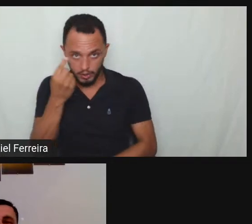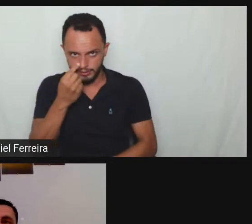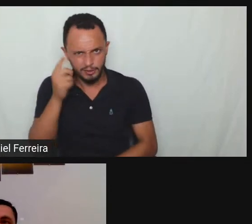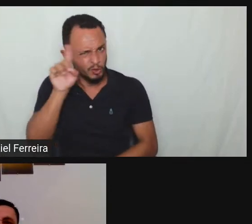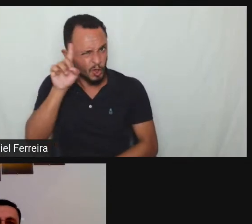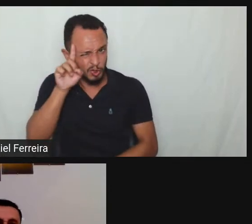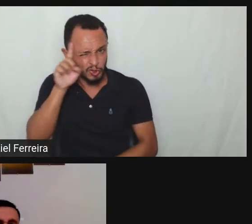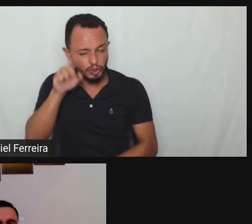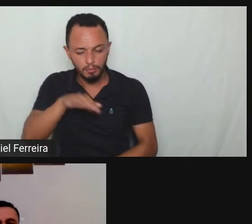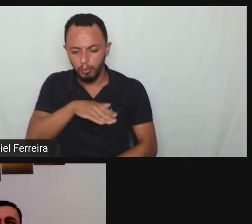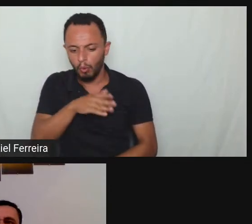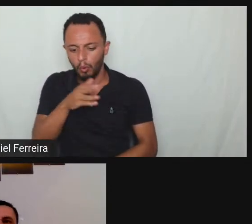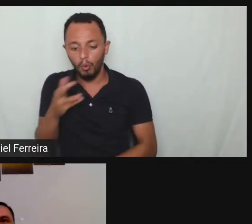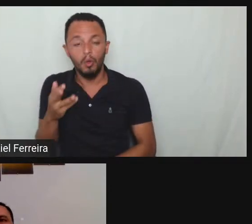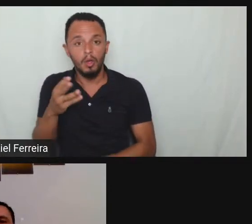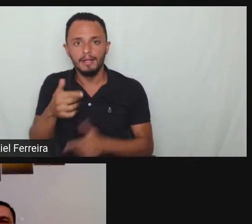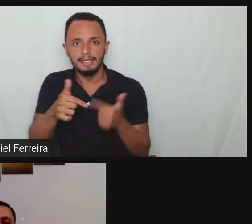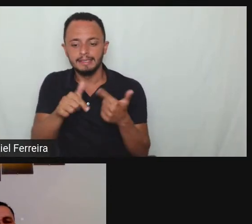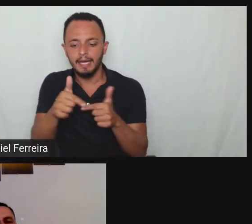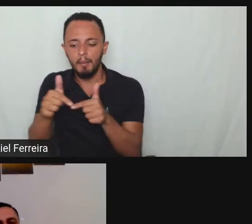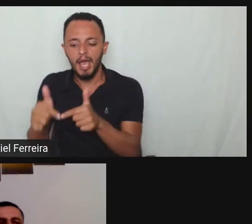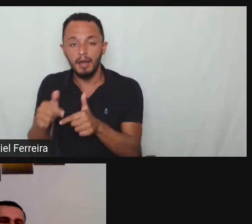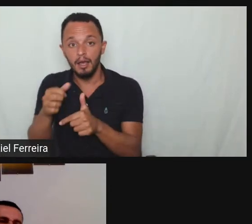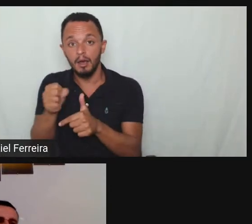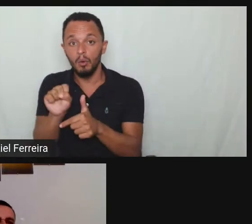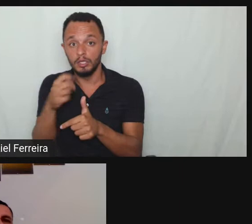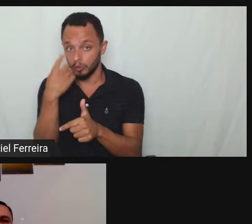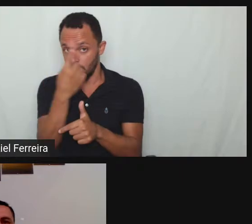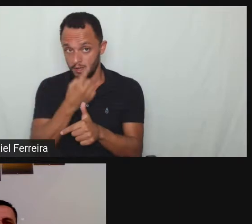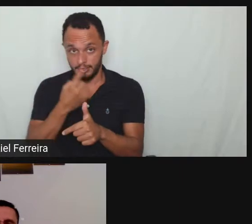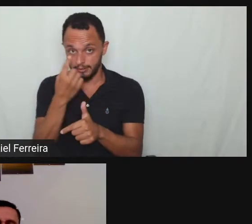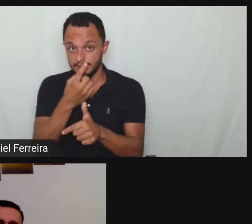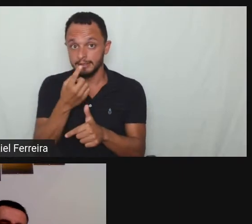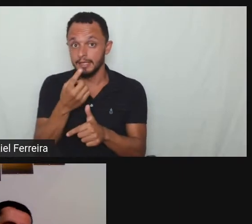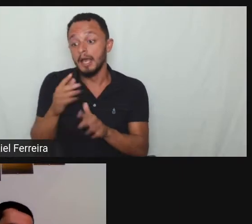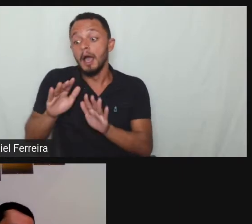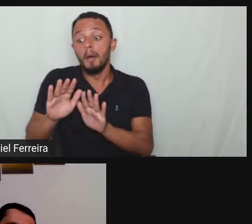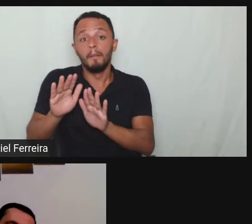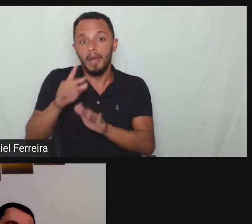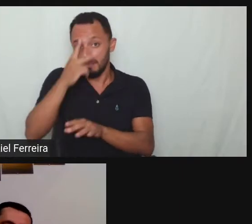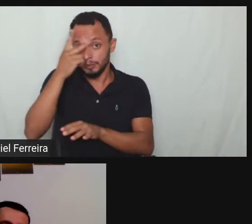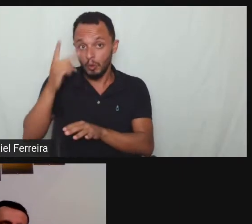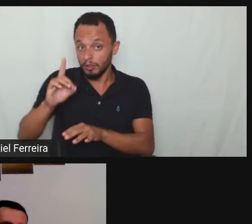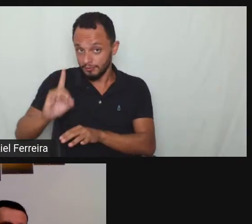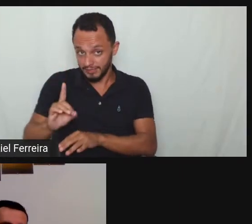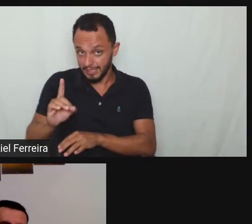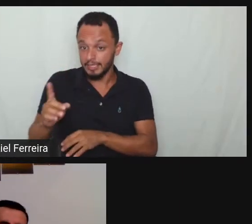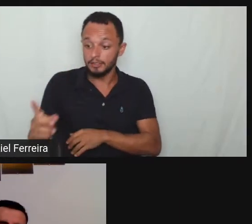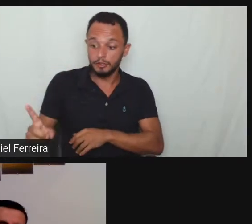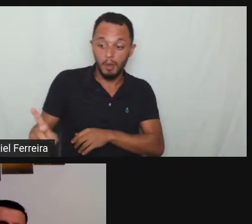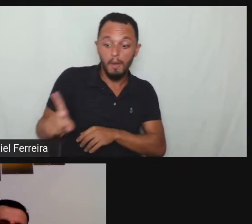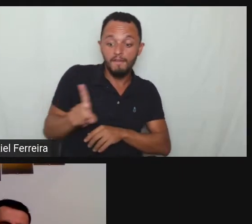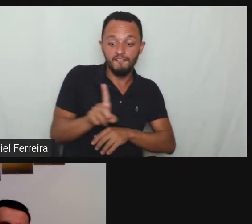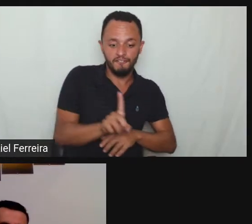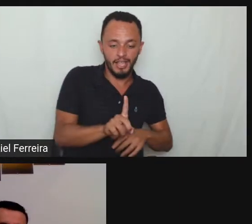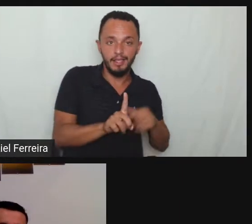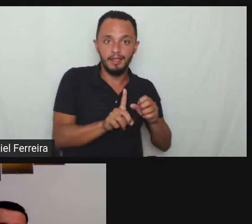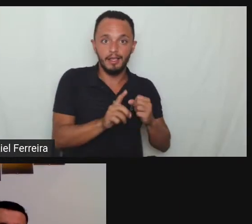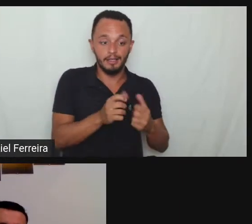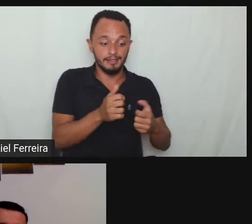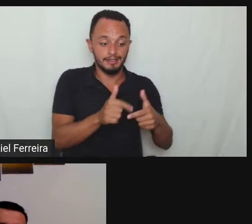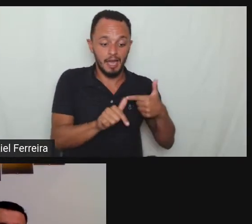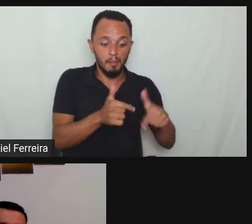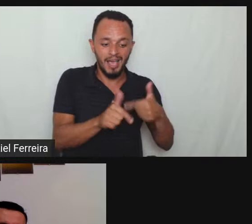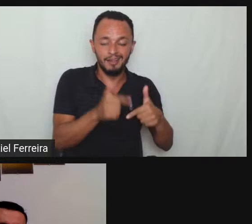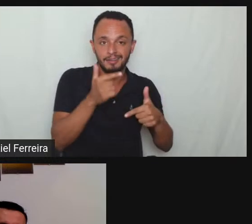pessoa com deficiência acaba tendo um tempo maior às vezes deslocamento dificuldade eu acho que reduzir essa jornada em uma hora já seria um grande ganho